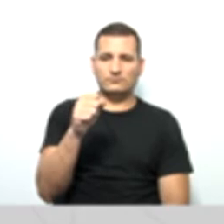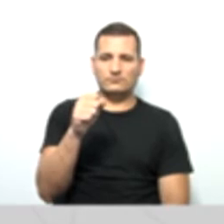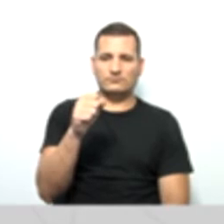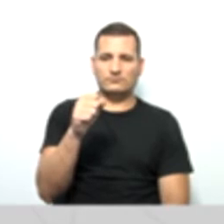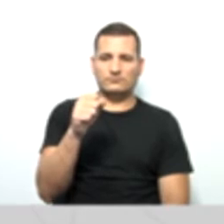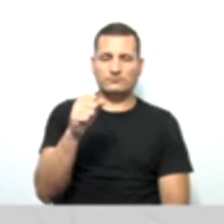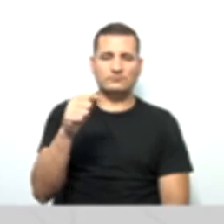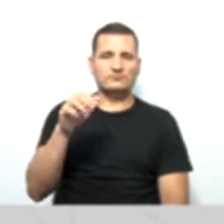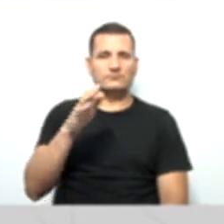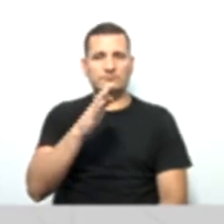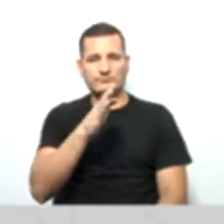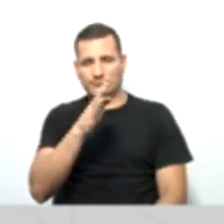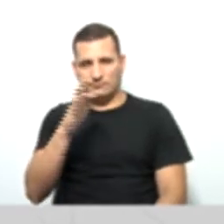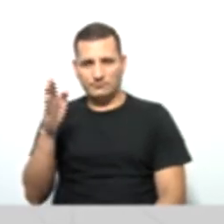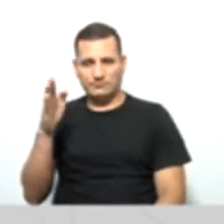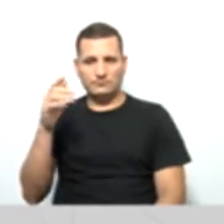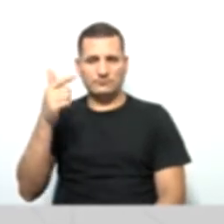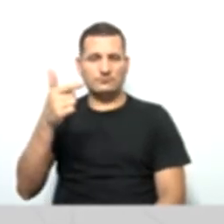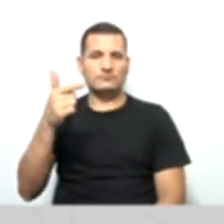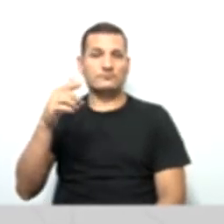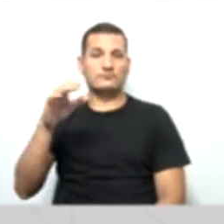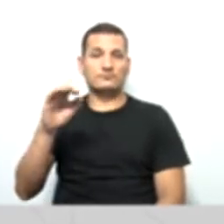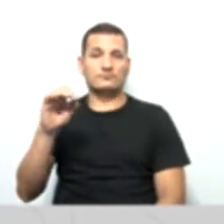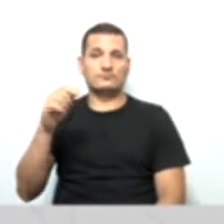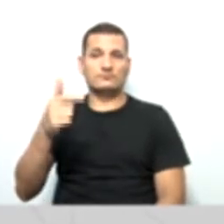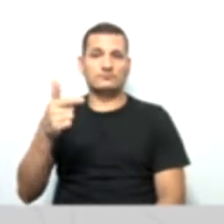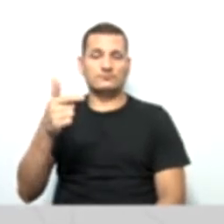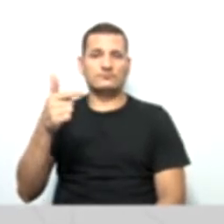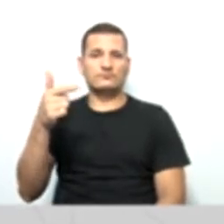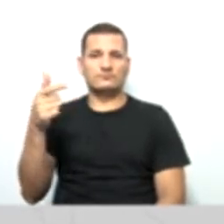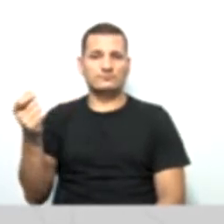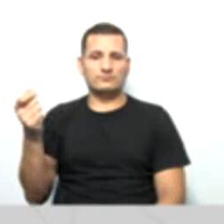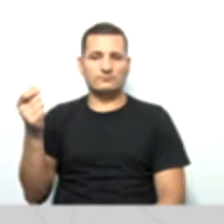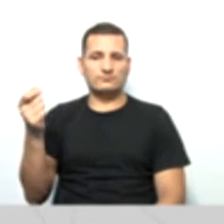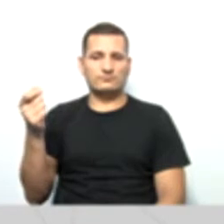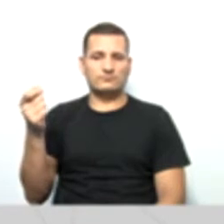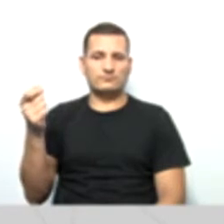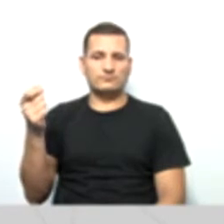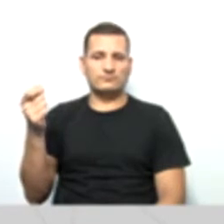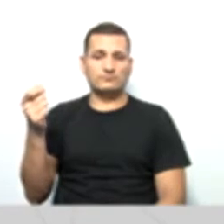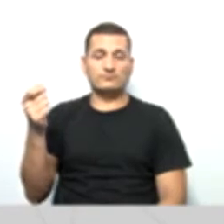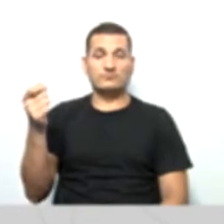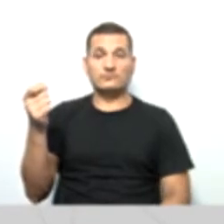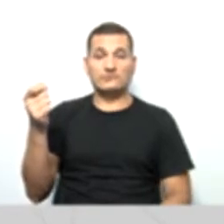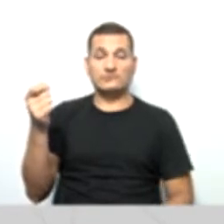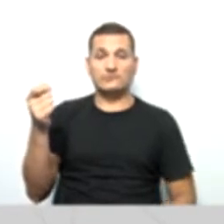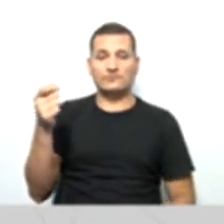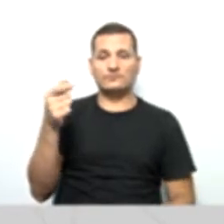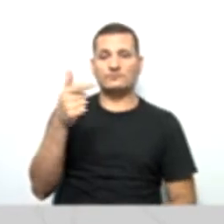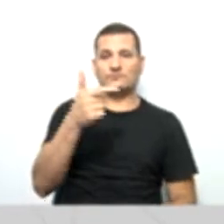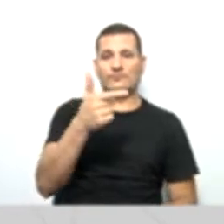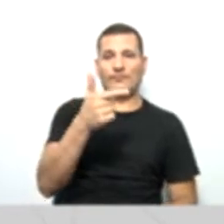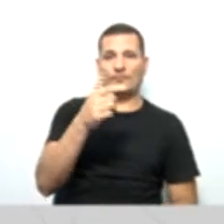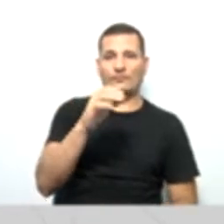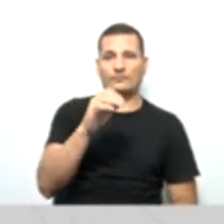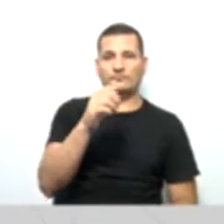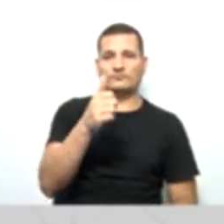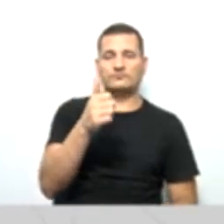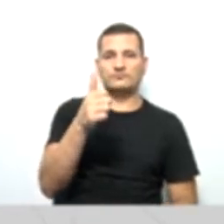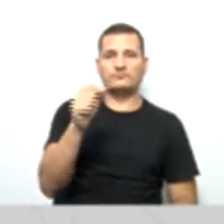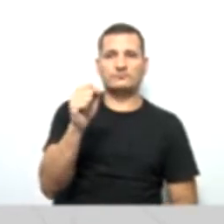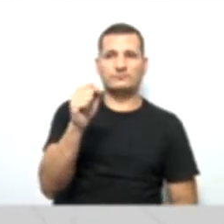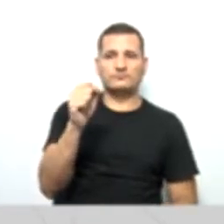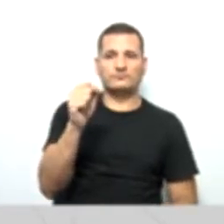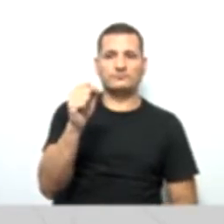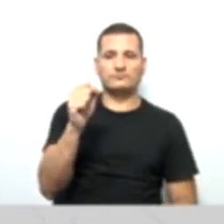2020. Certo? Então, até aqui, até encerrar tudo